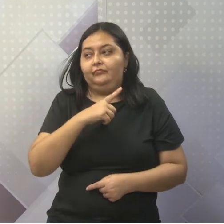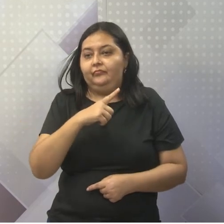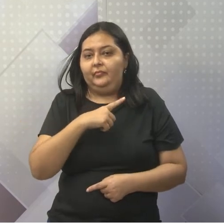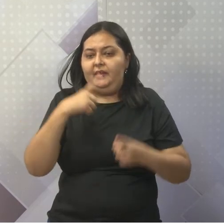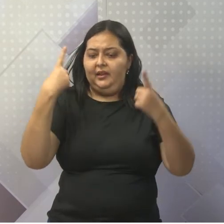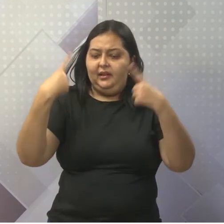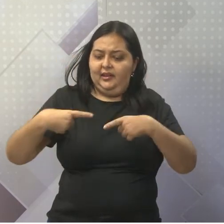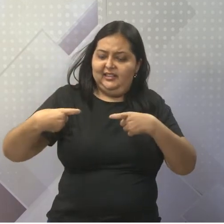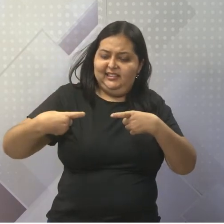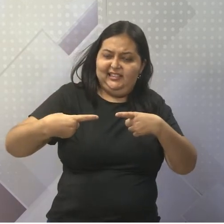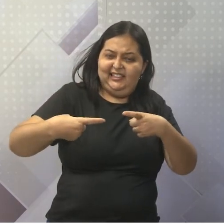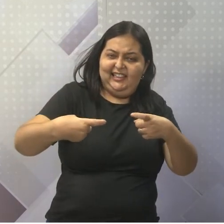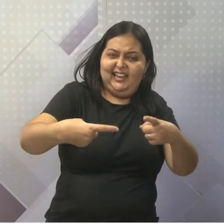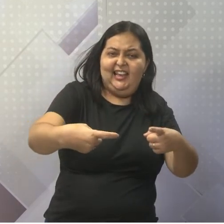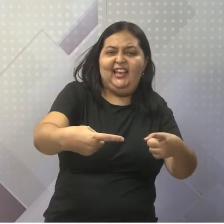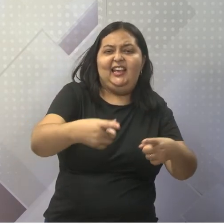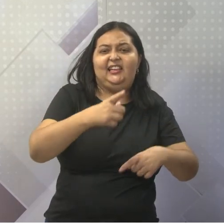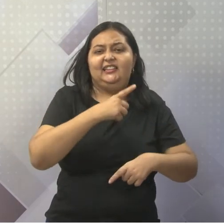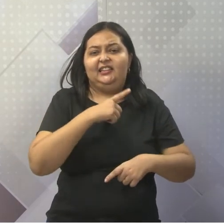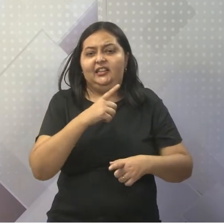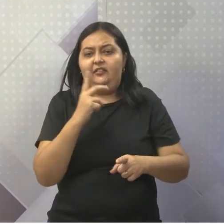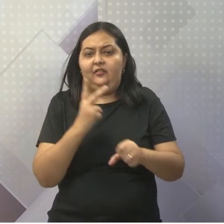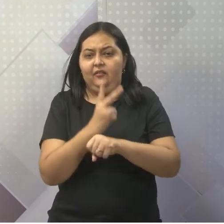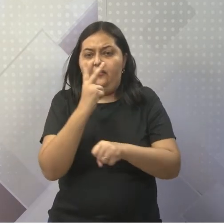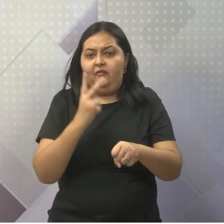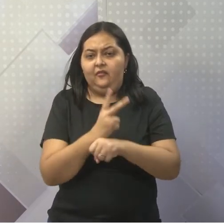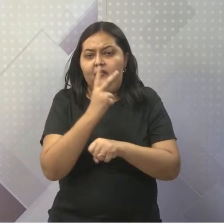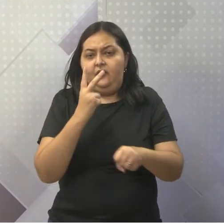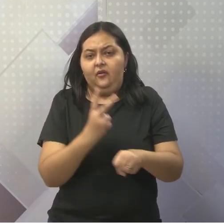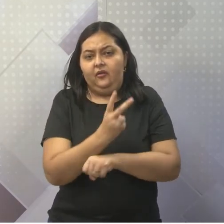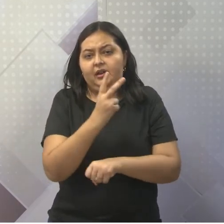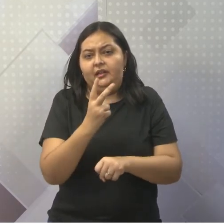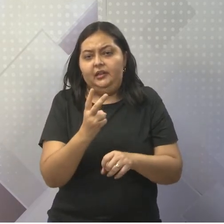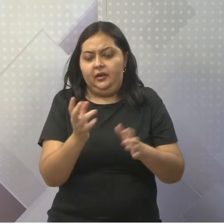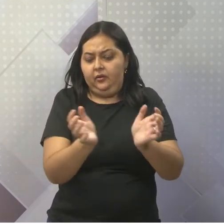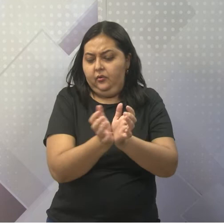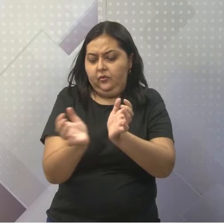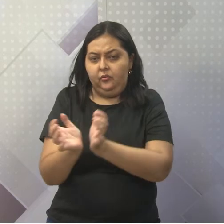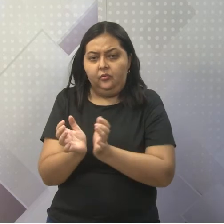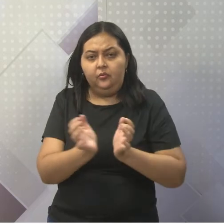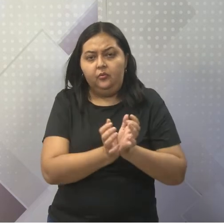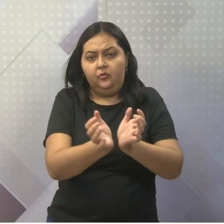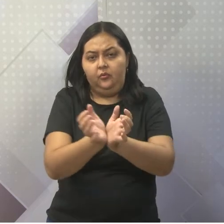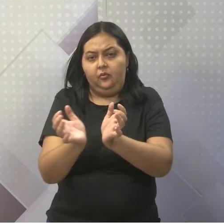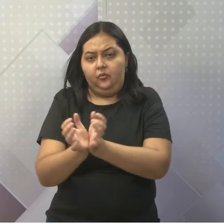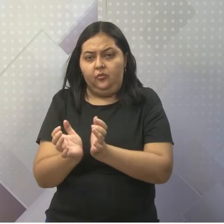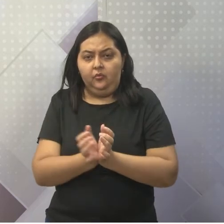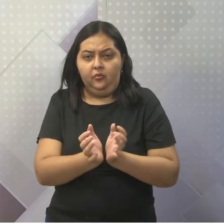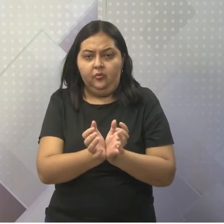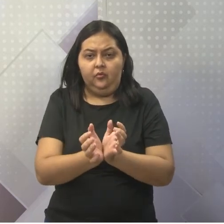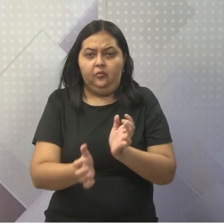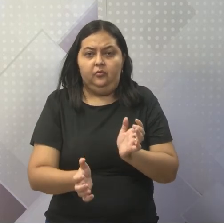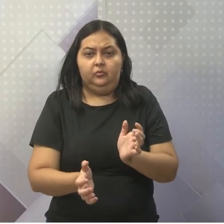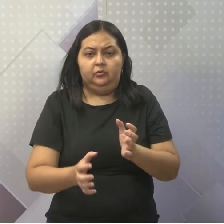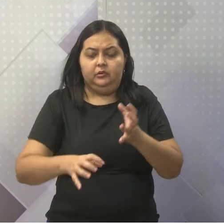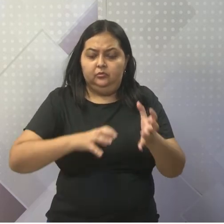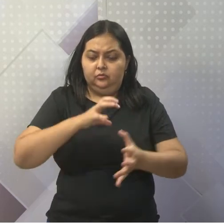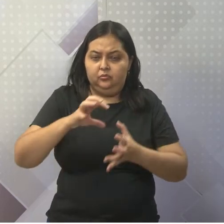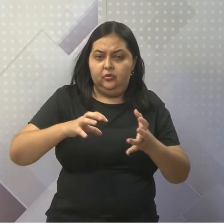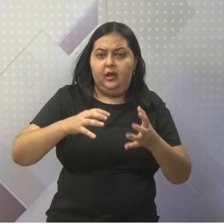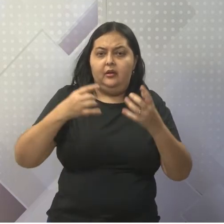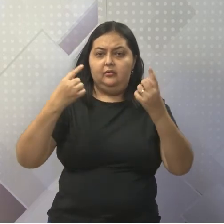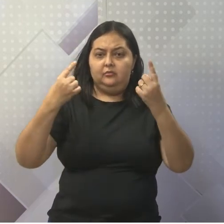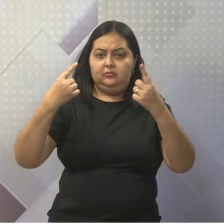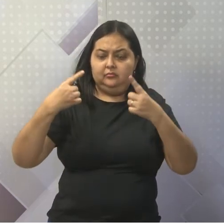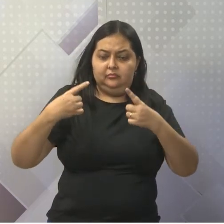guerra civil, altos índices de violência interna, movimentos separatistas, enfim. É um continente rico, realmente,